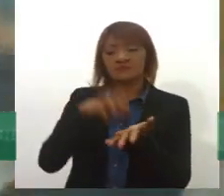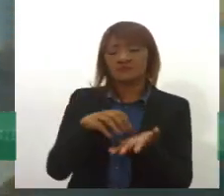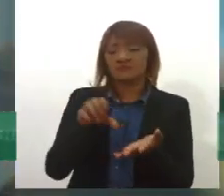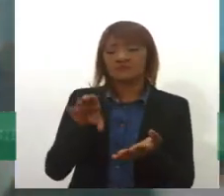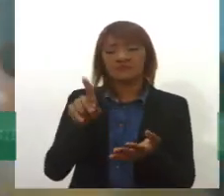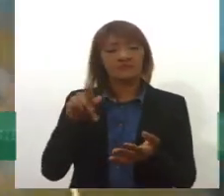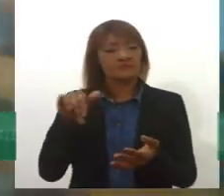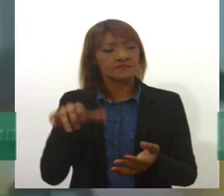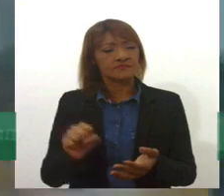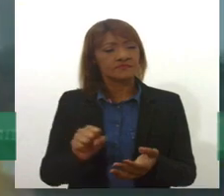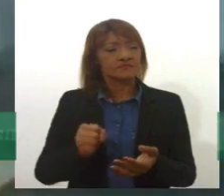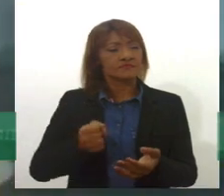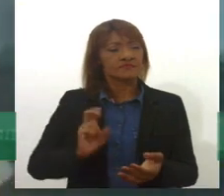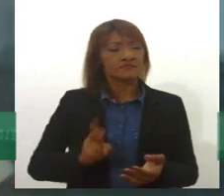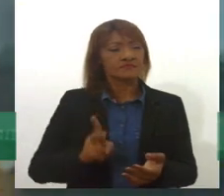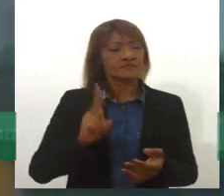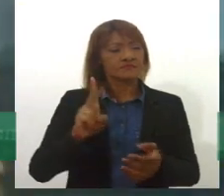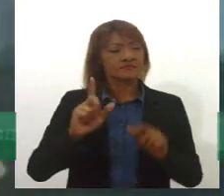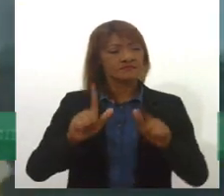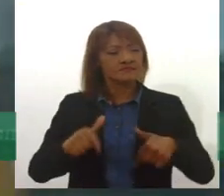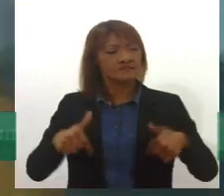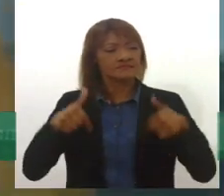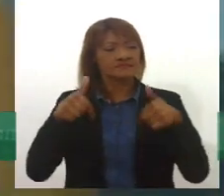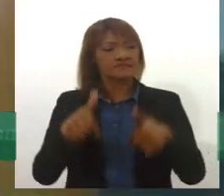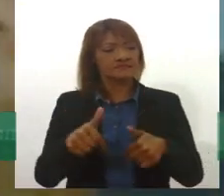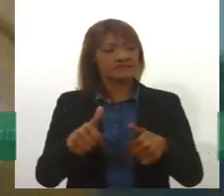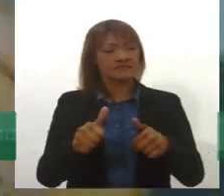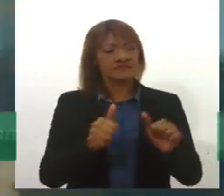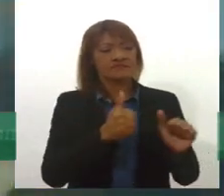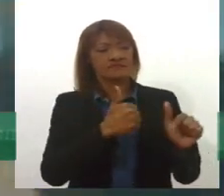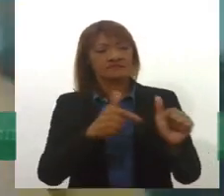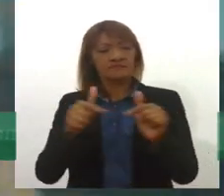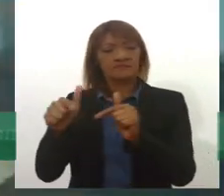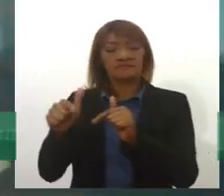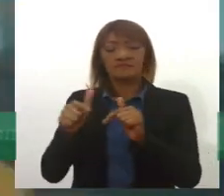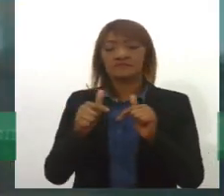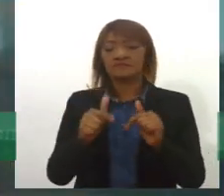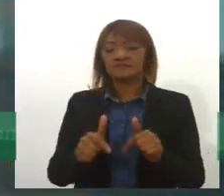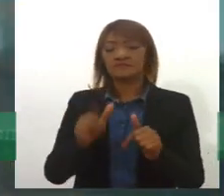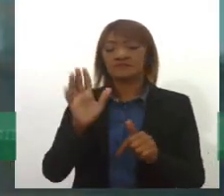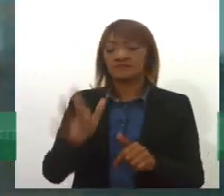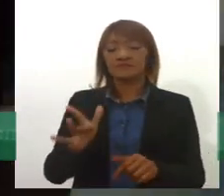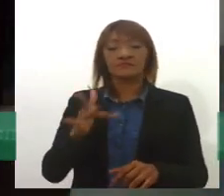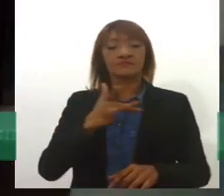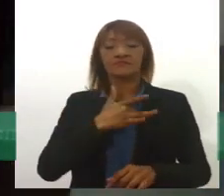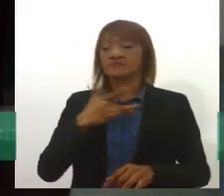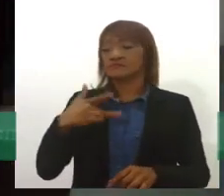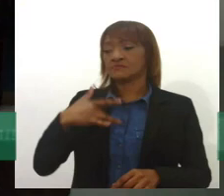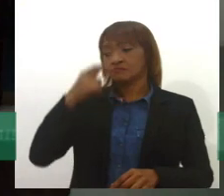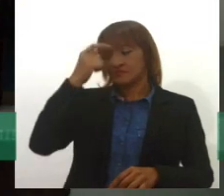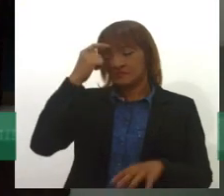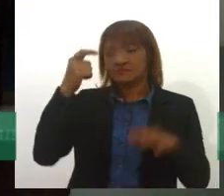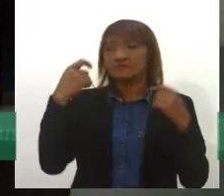combate diário à perspectiva de que o serviço de atenção à saúde precisa ser feito em rede,